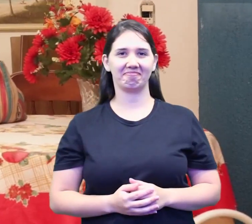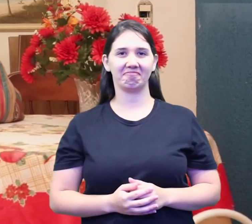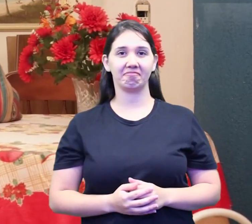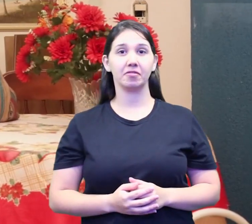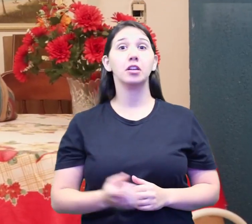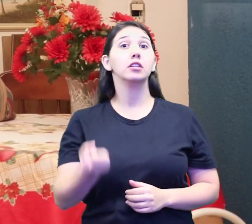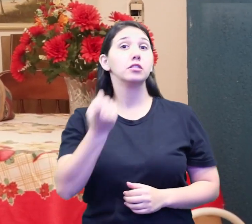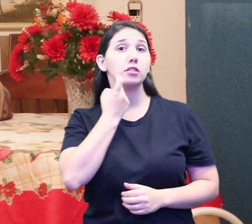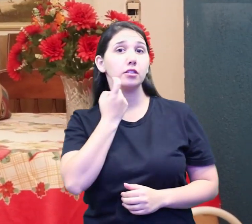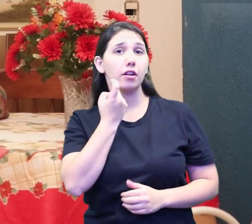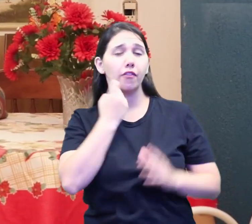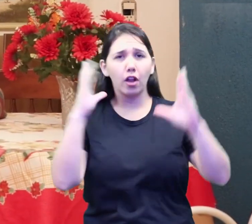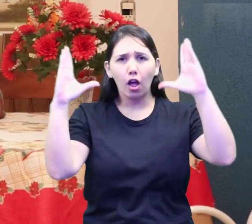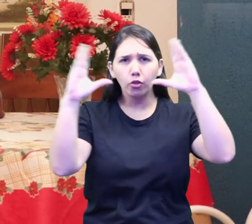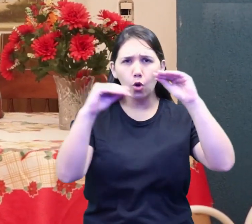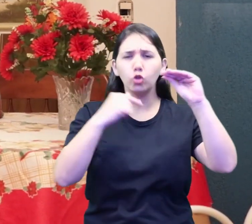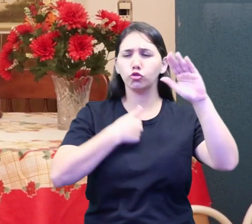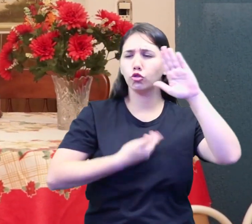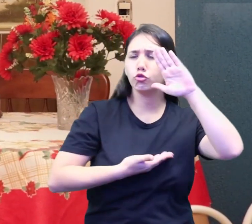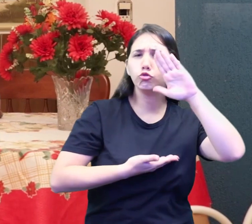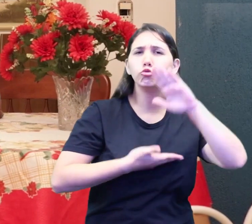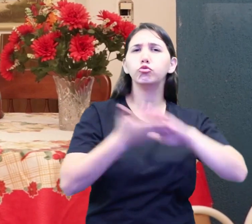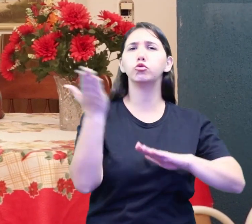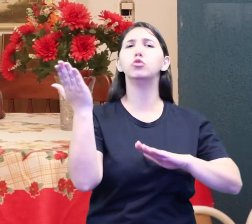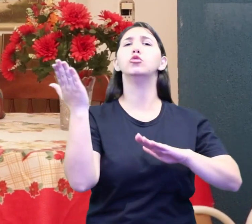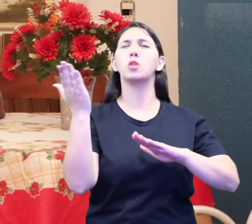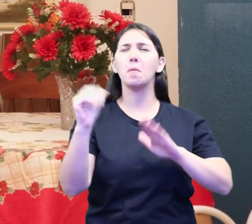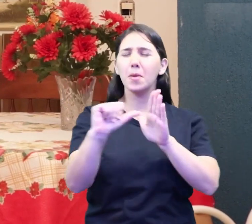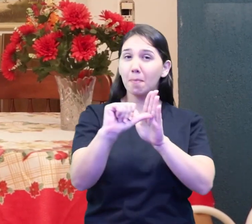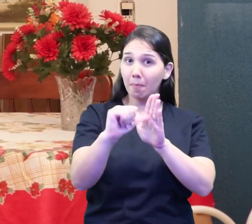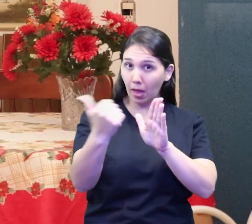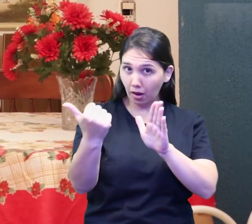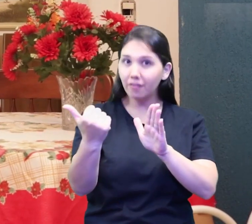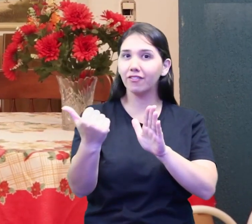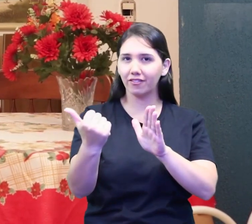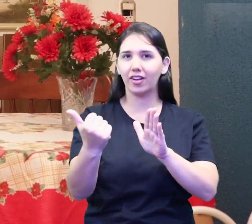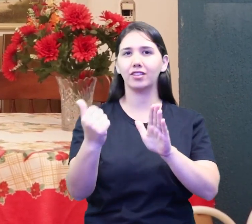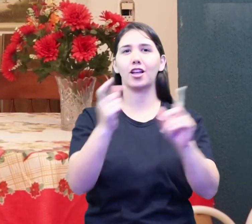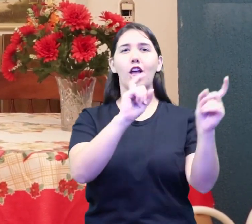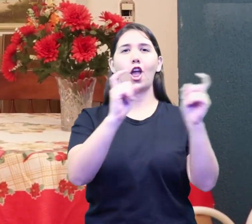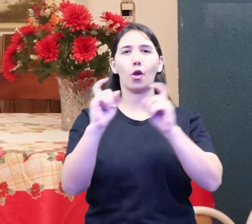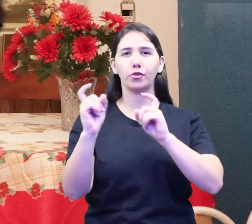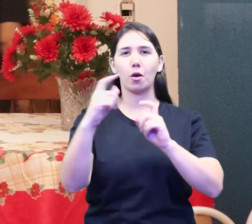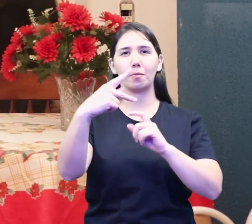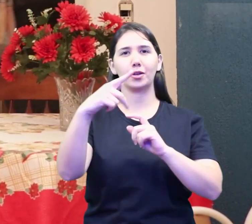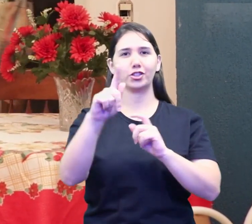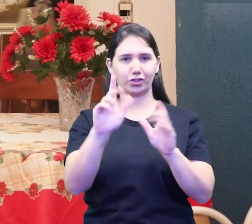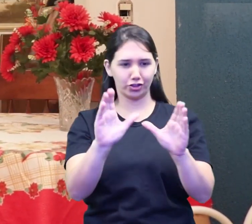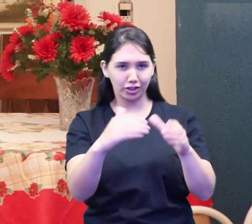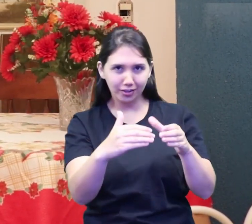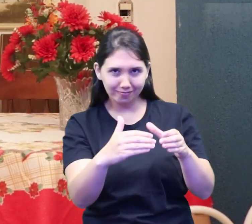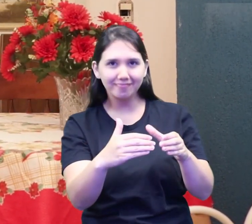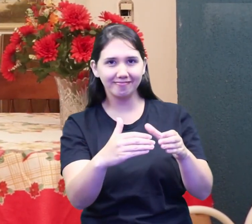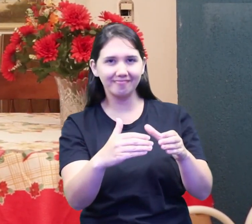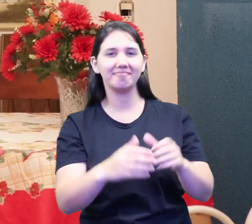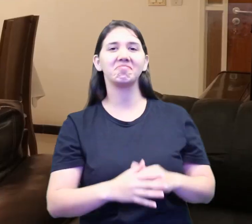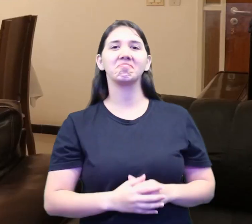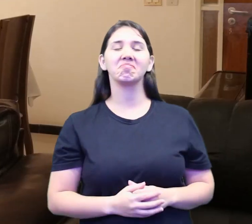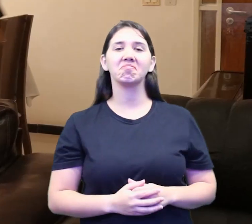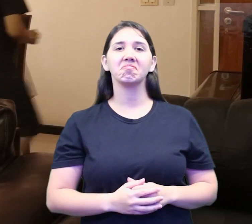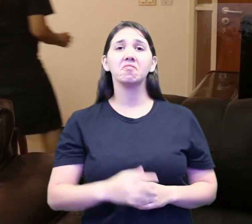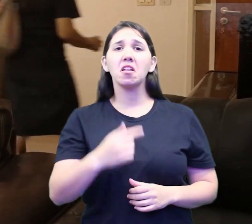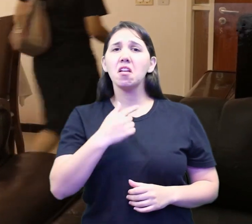Naquela sexta-feira à noite, eu saí de casa para ir pela primeira vez a uma reunião do pequeno grupo.